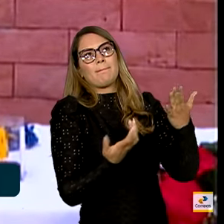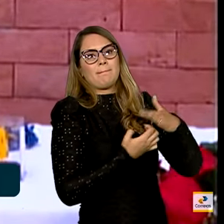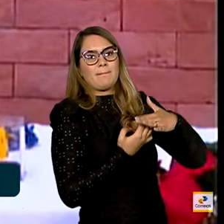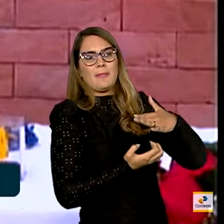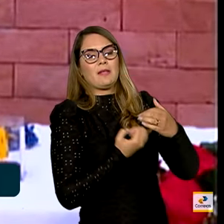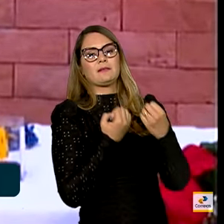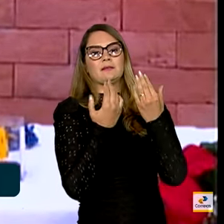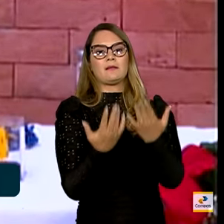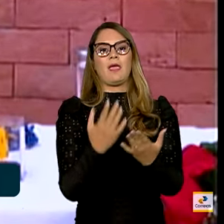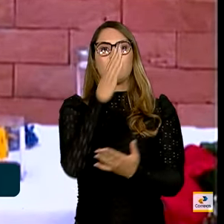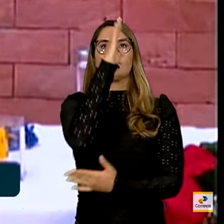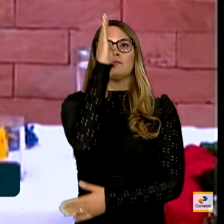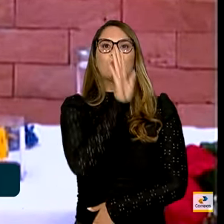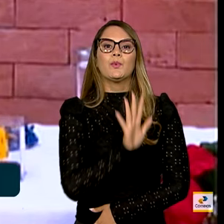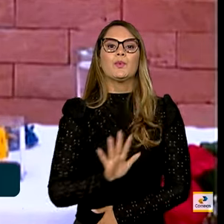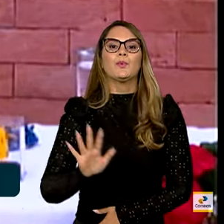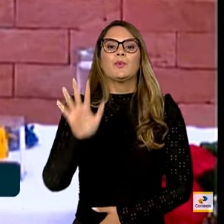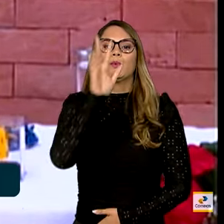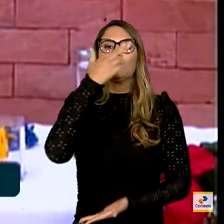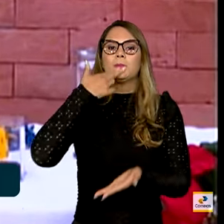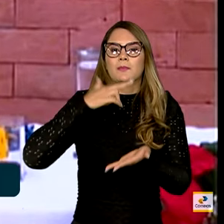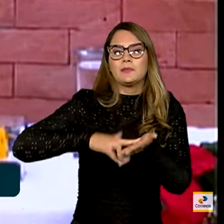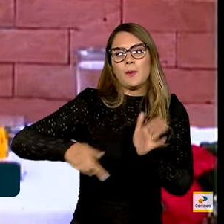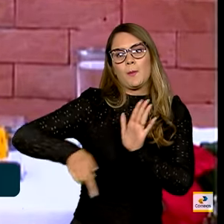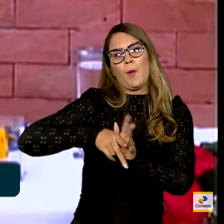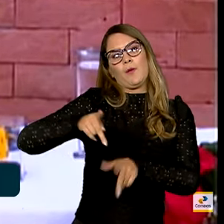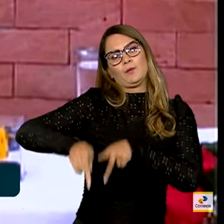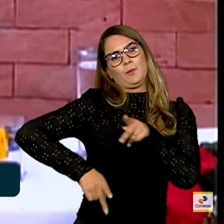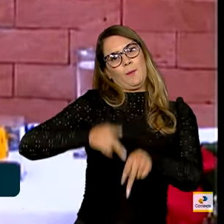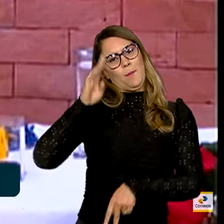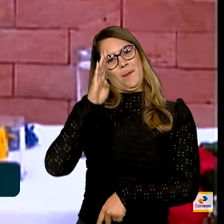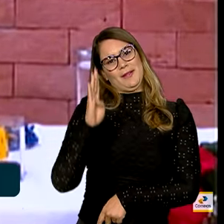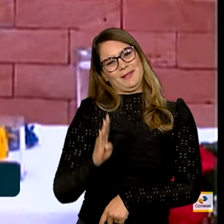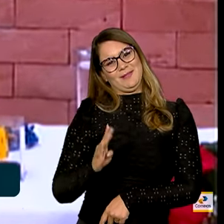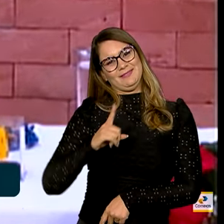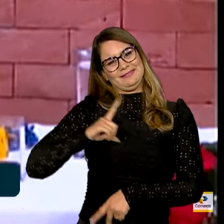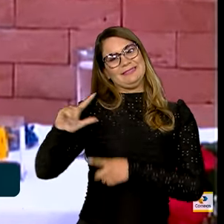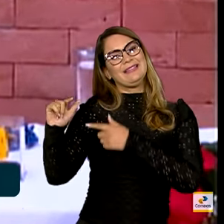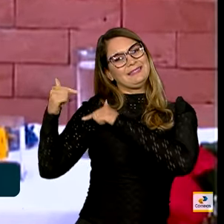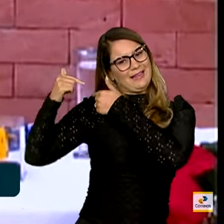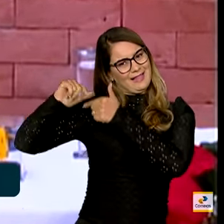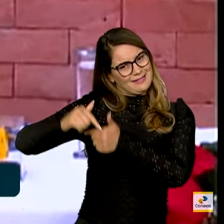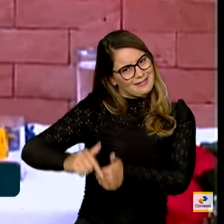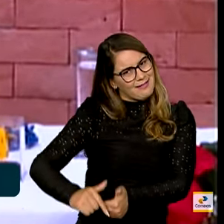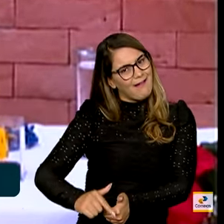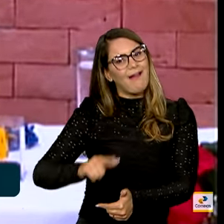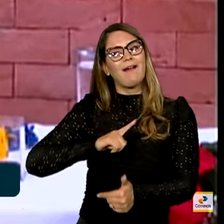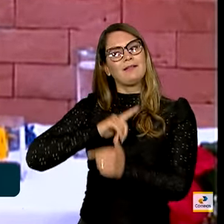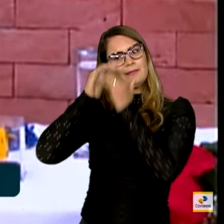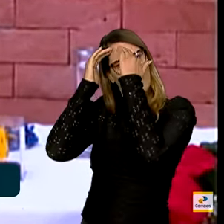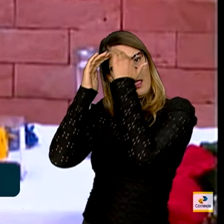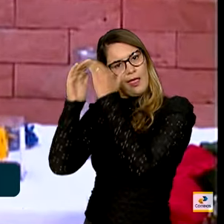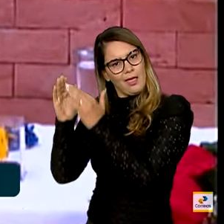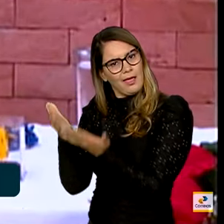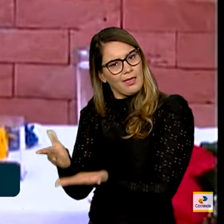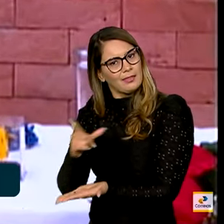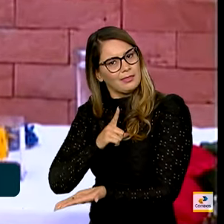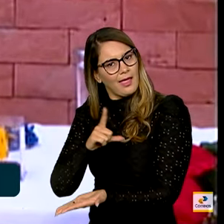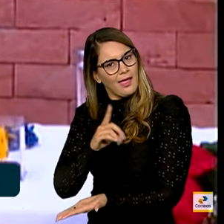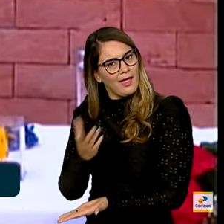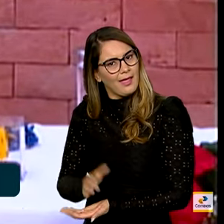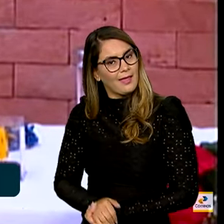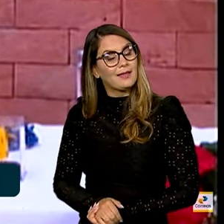Brasil inteiro. Os Correios são uma empresa que é do povo brasileiro, então uma empresa que tem tradição, que tem respeito. Nós somos